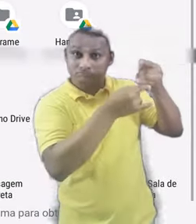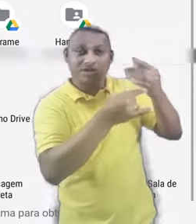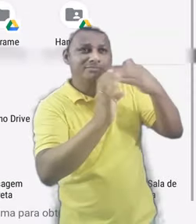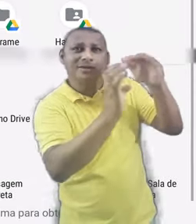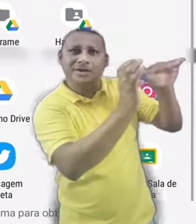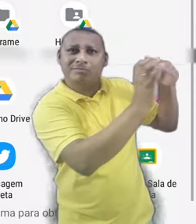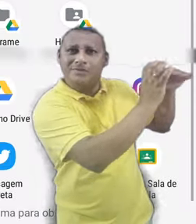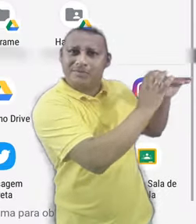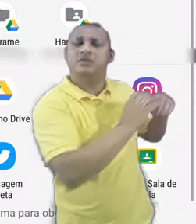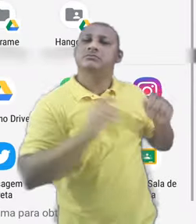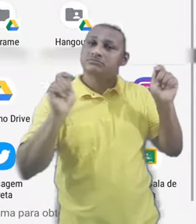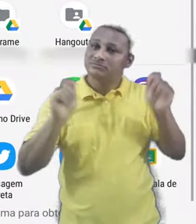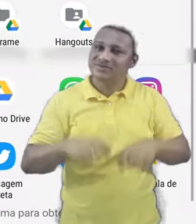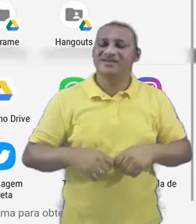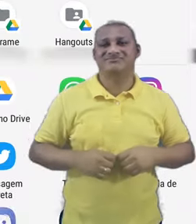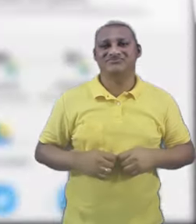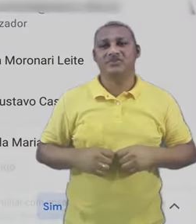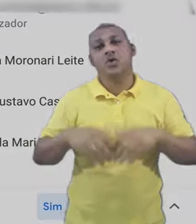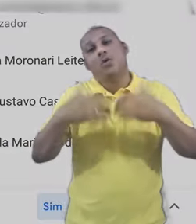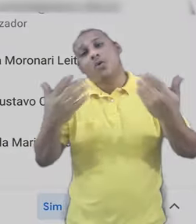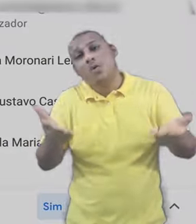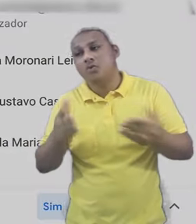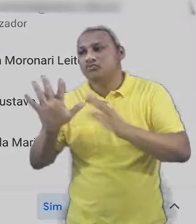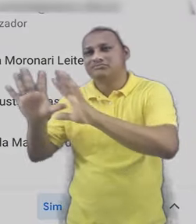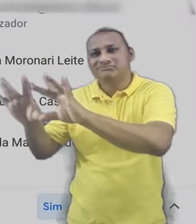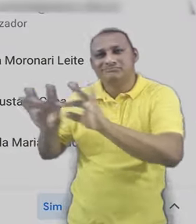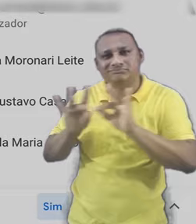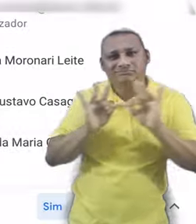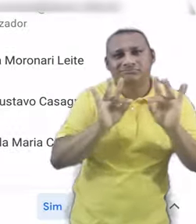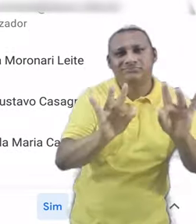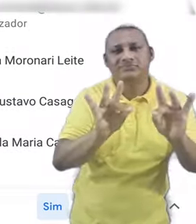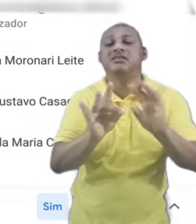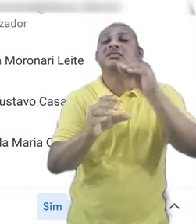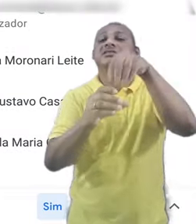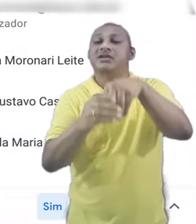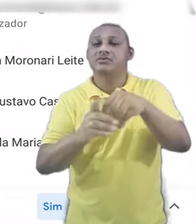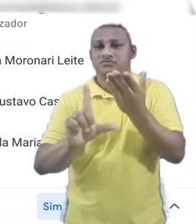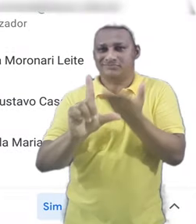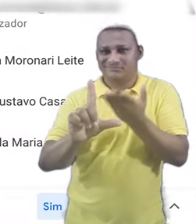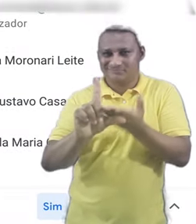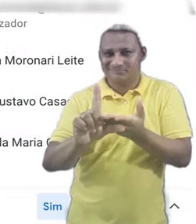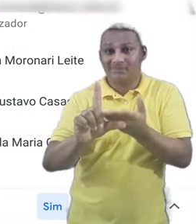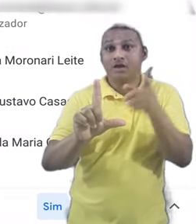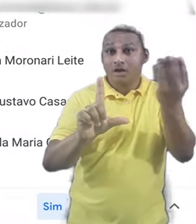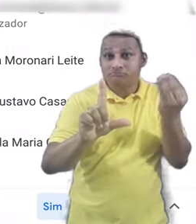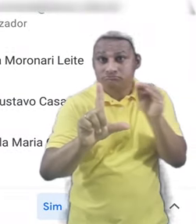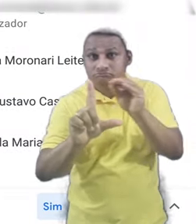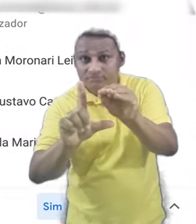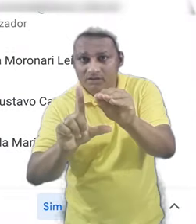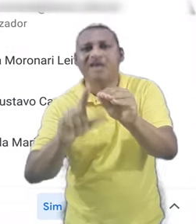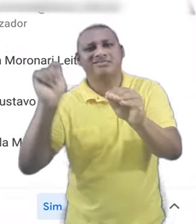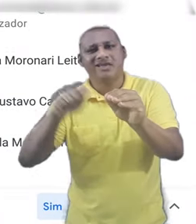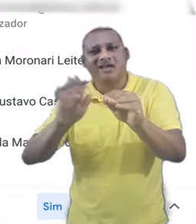pessoas. Podemos, por exemplo, colar esse link em uma atividade no Google Classroom.